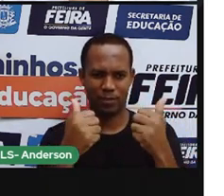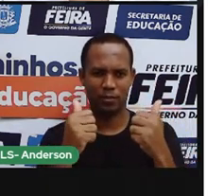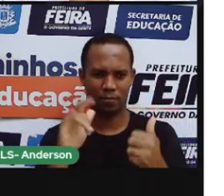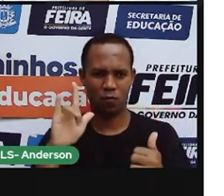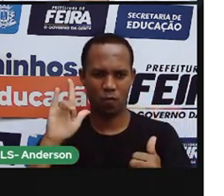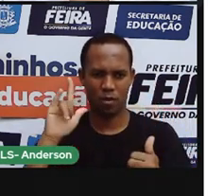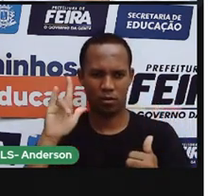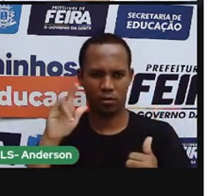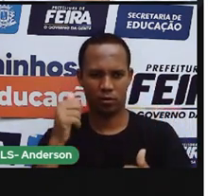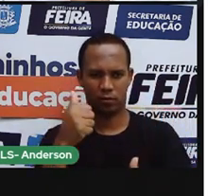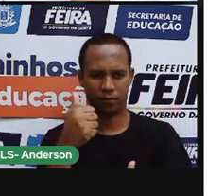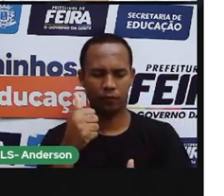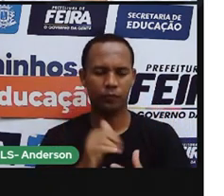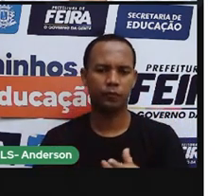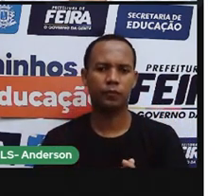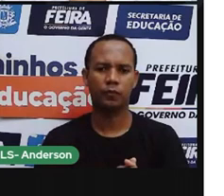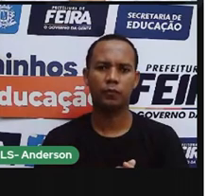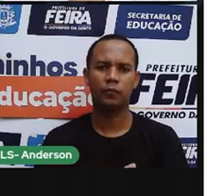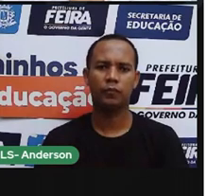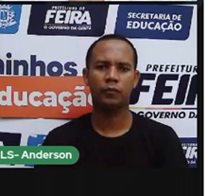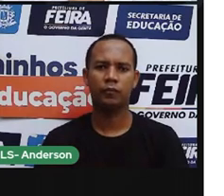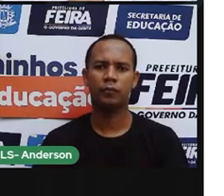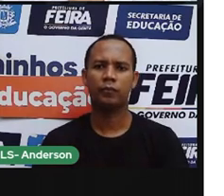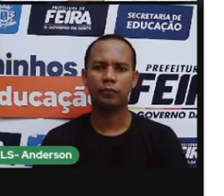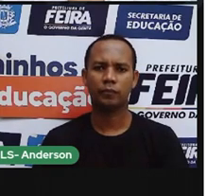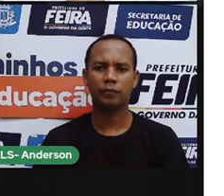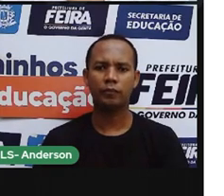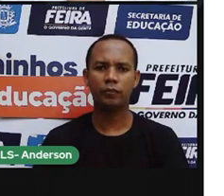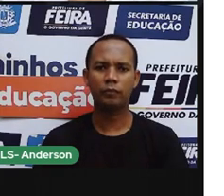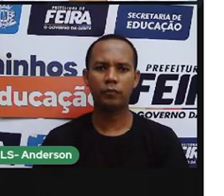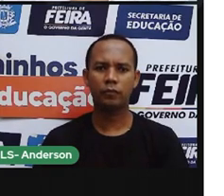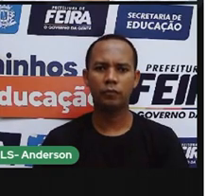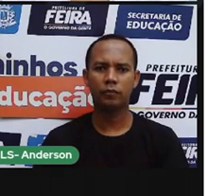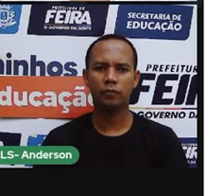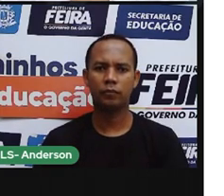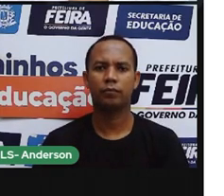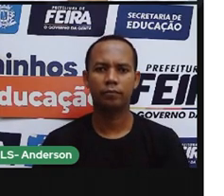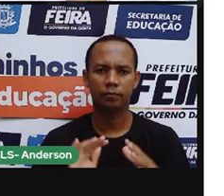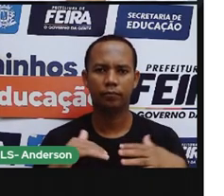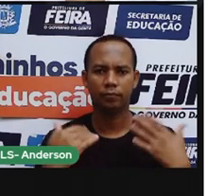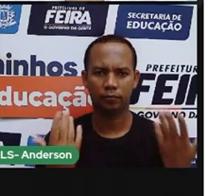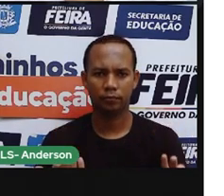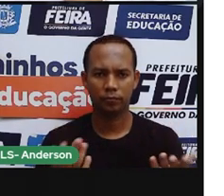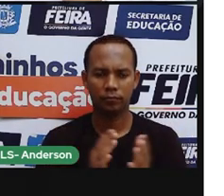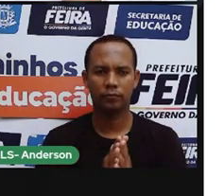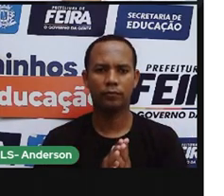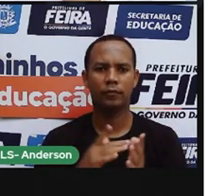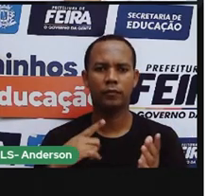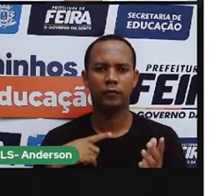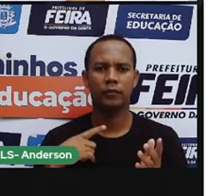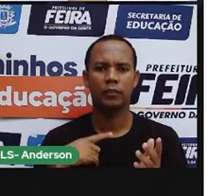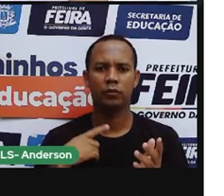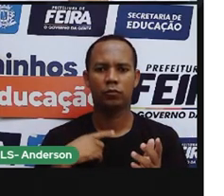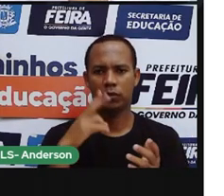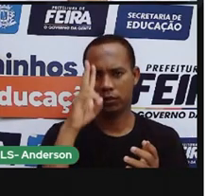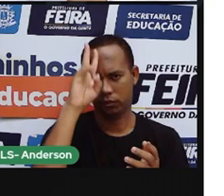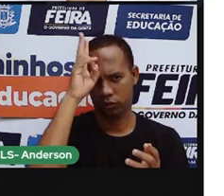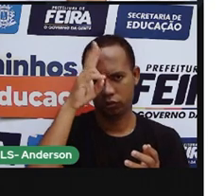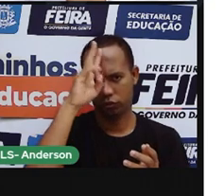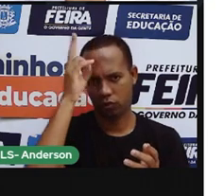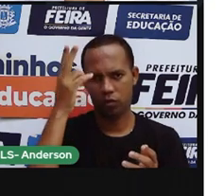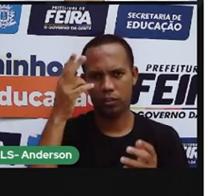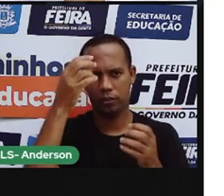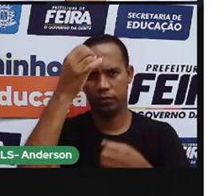Vamos lá. Bom, aí, logo em seguida, temos o quê? Um texto, né, falando de